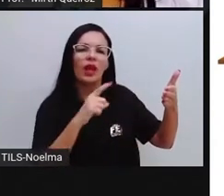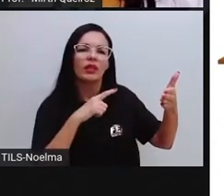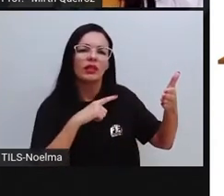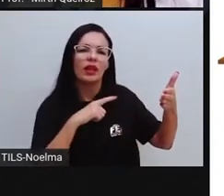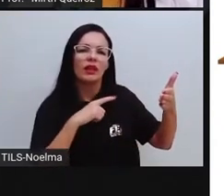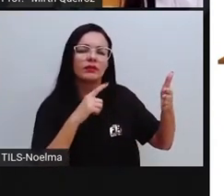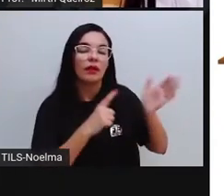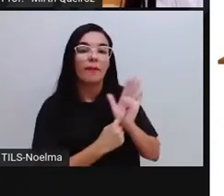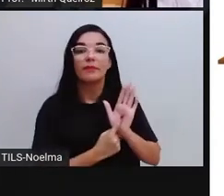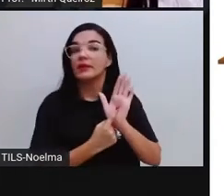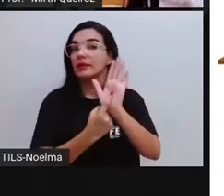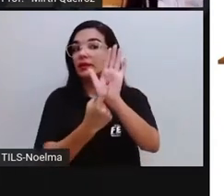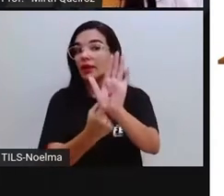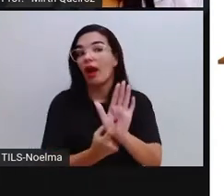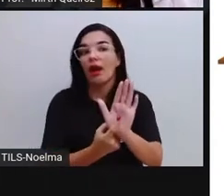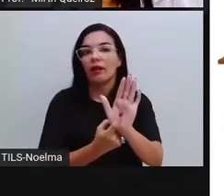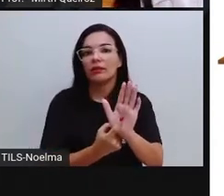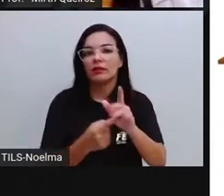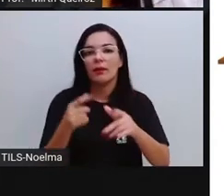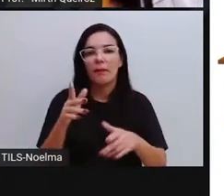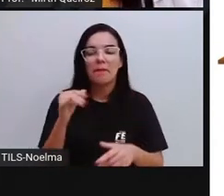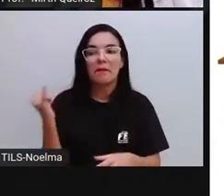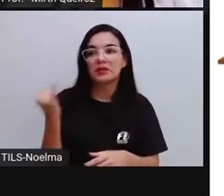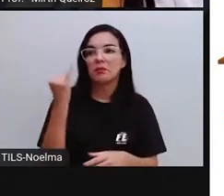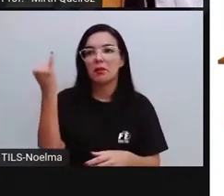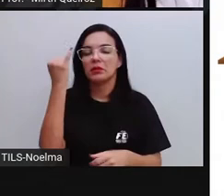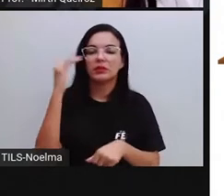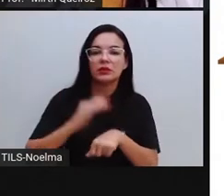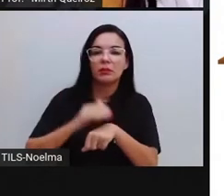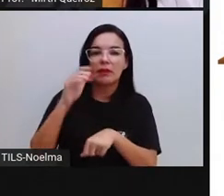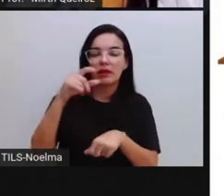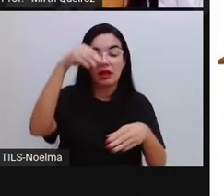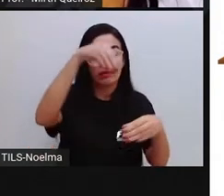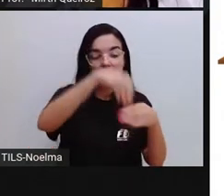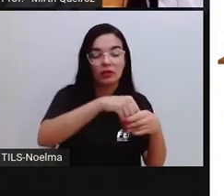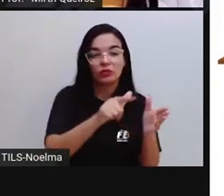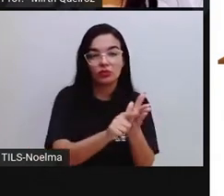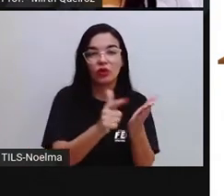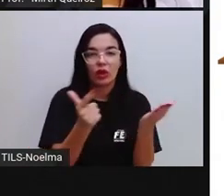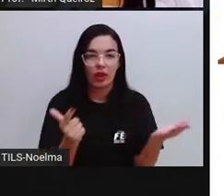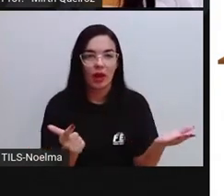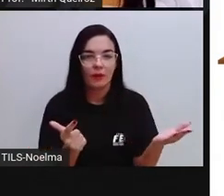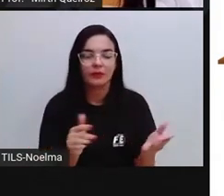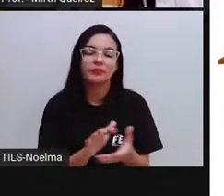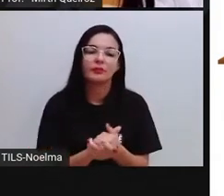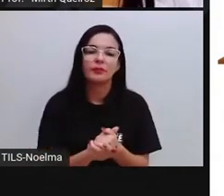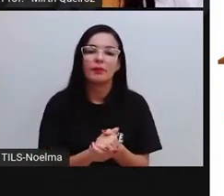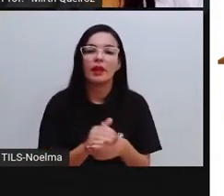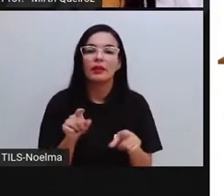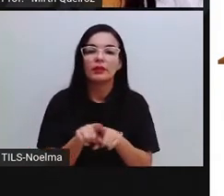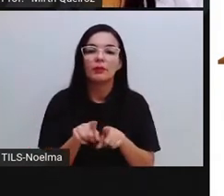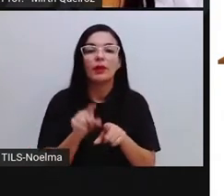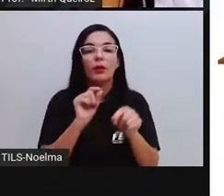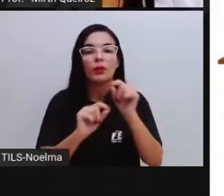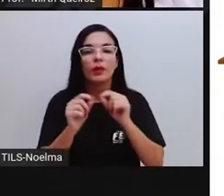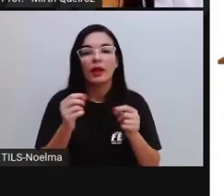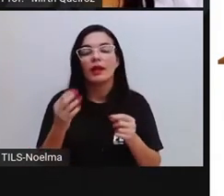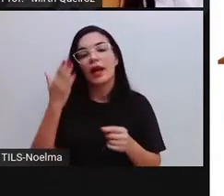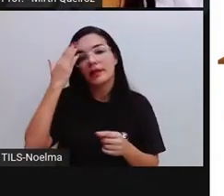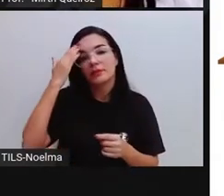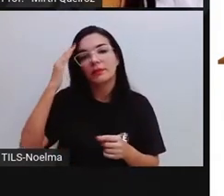destacados, né? O que tem de mais interessante dentro daquele jornal. E que são os